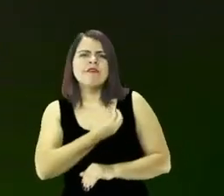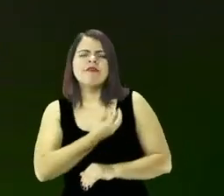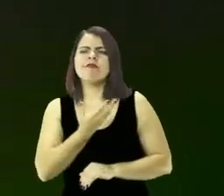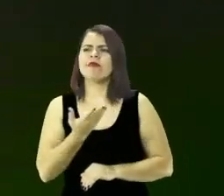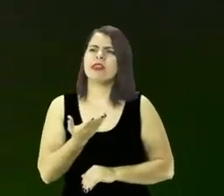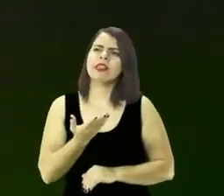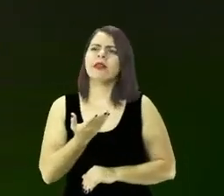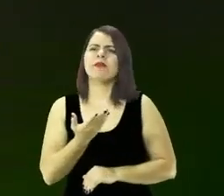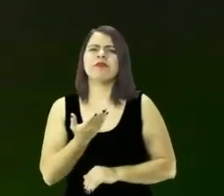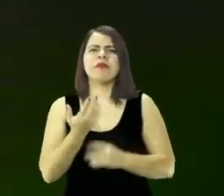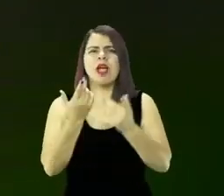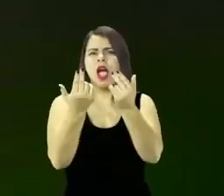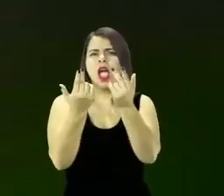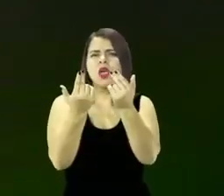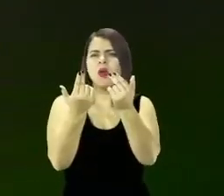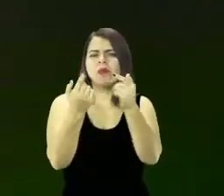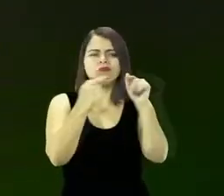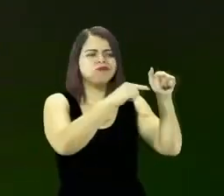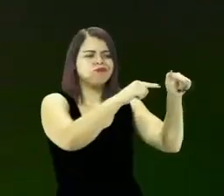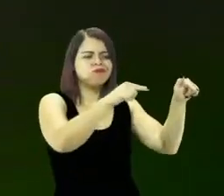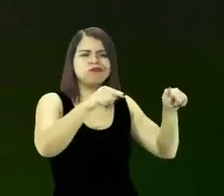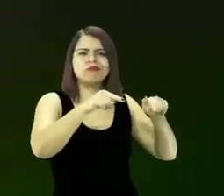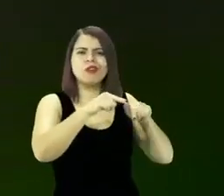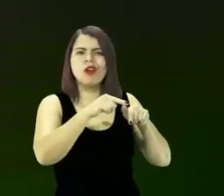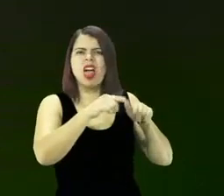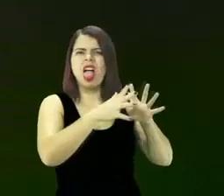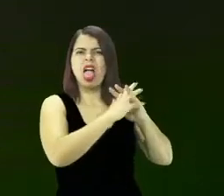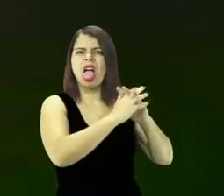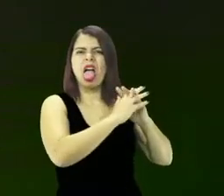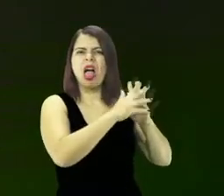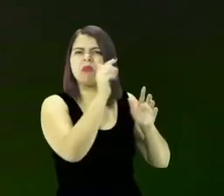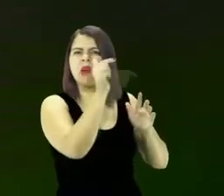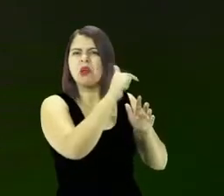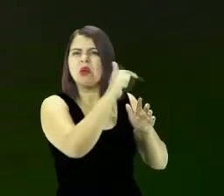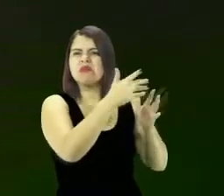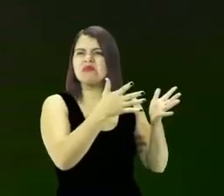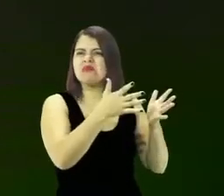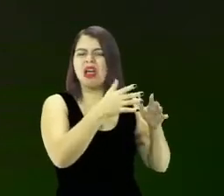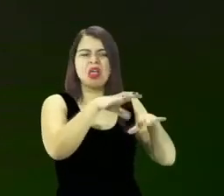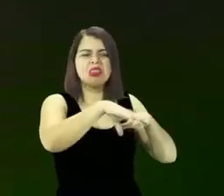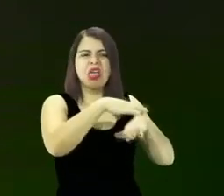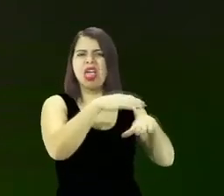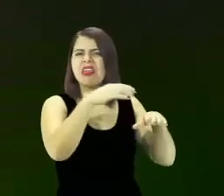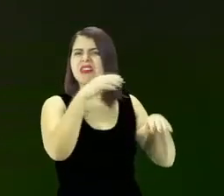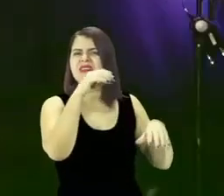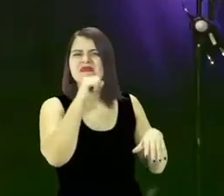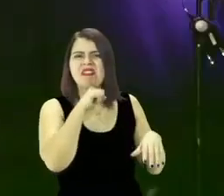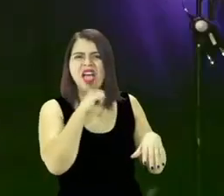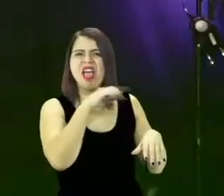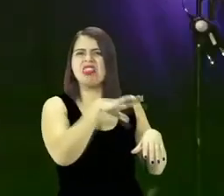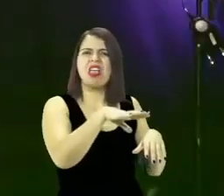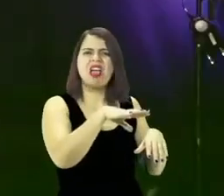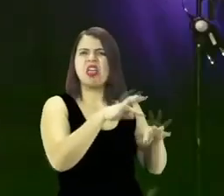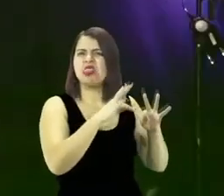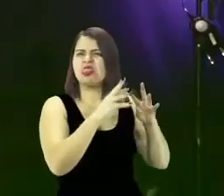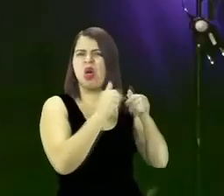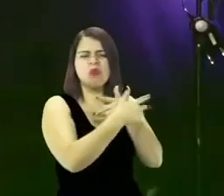quartinho da bagunça, assim. Você nem sabe, já tem caderno, tem tênis velho, tem coisa velha, tem máquina velha,